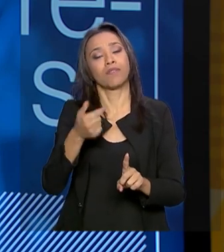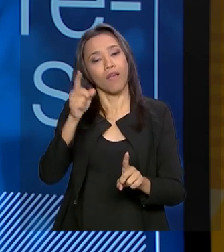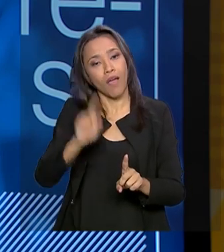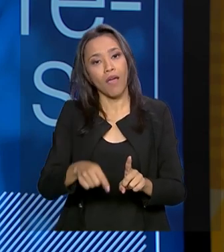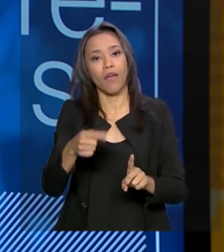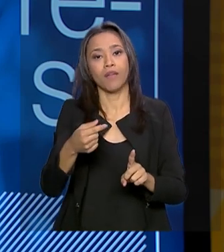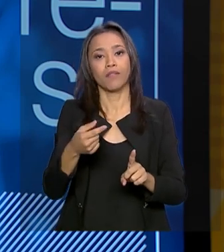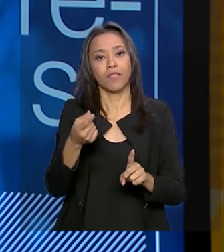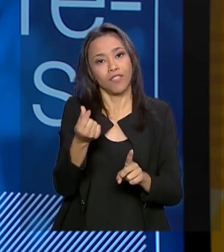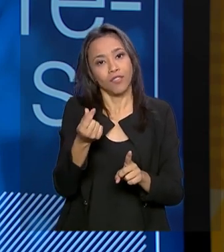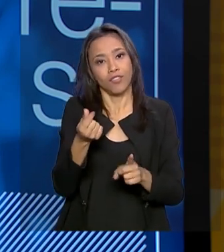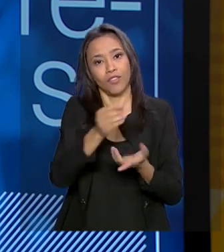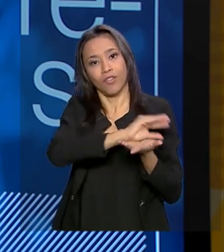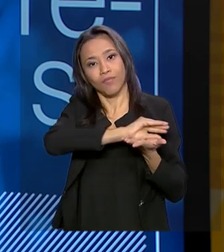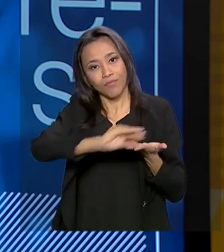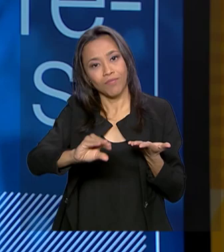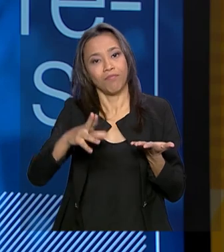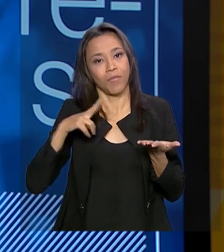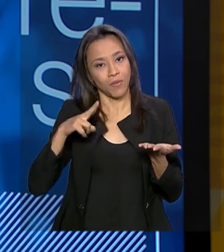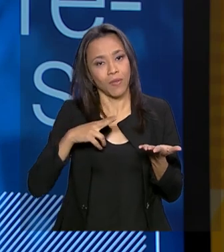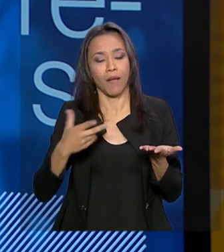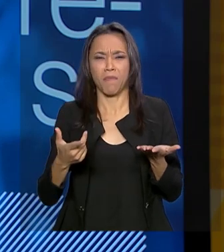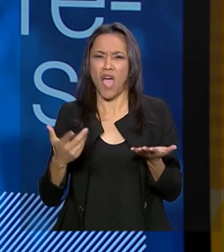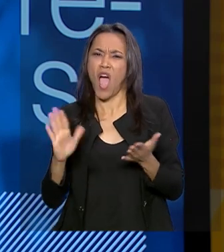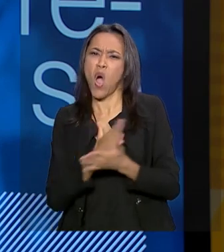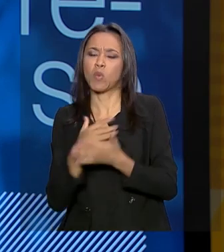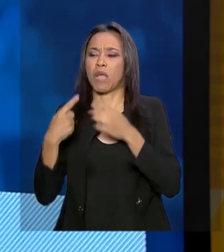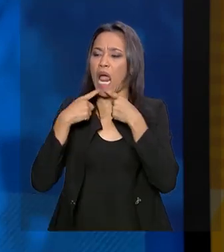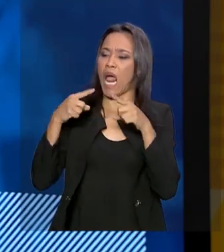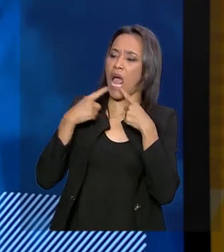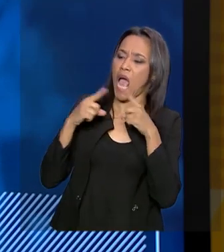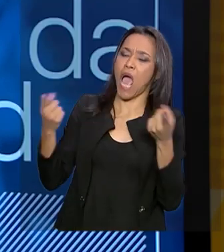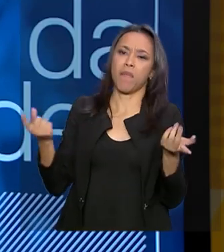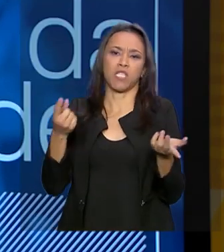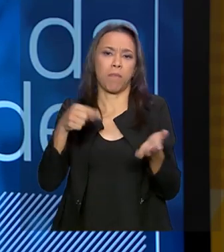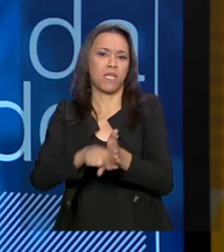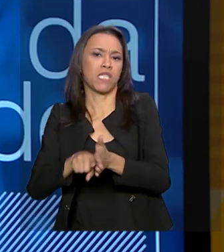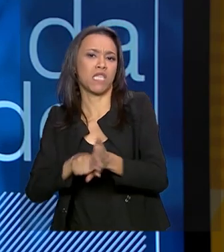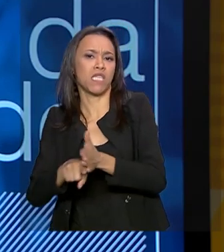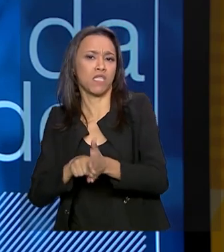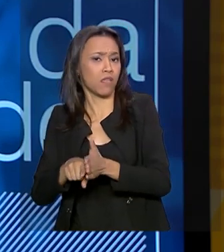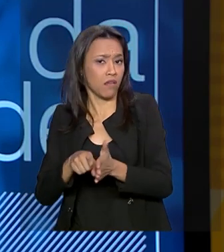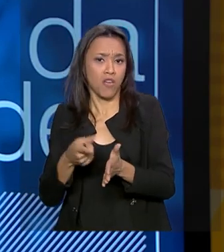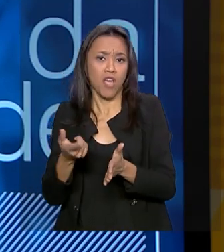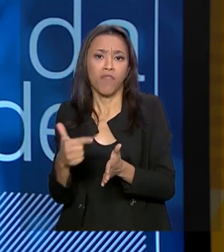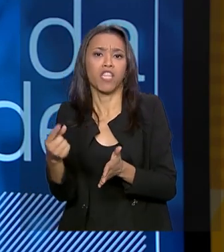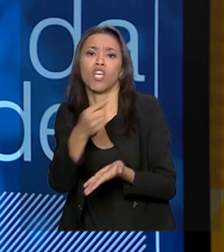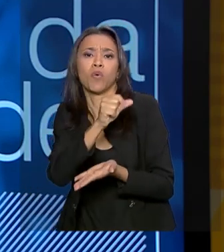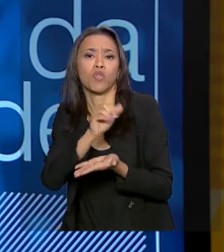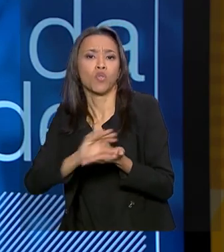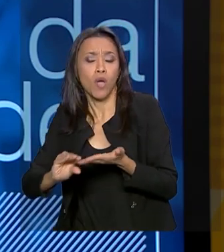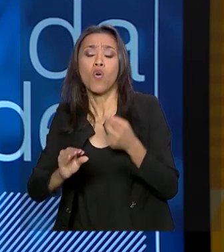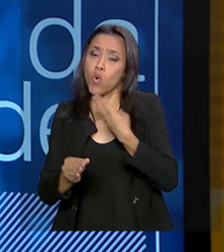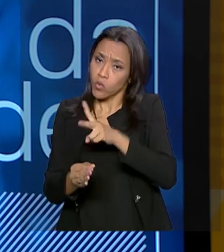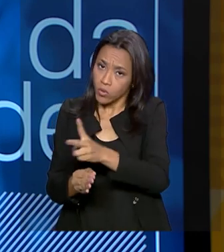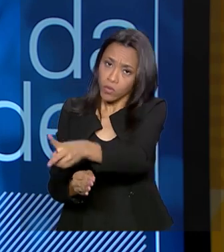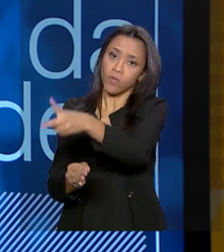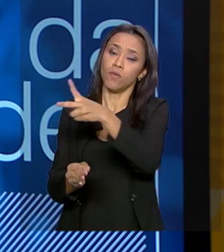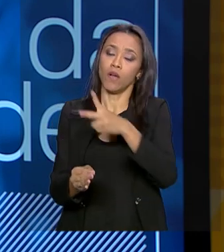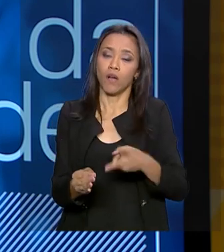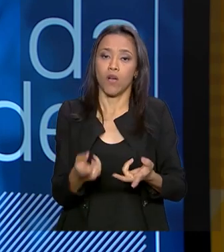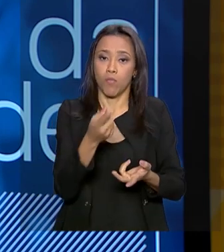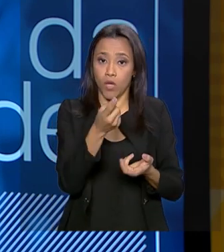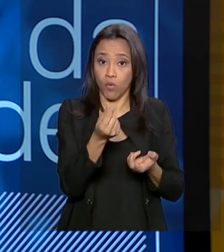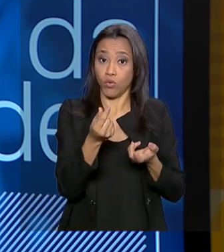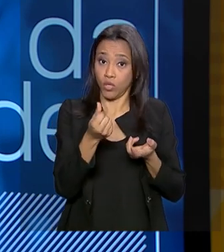de receitas privadas. Alguns questionam, mas a pesquisa não será financiada. Não, continuará sendo financiada, porque o orçamento vai continuar sendo